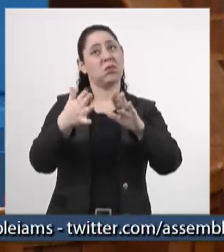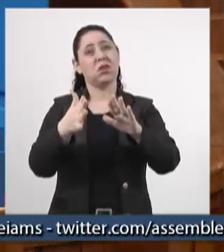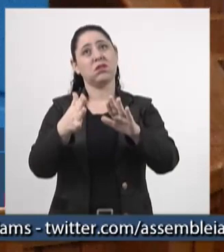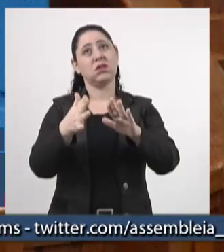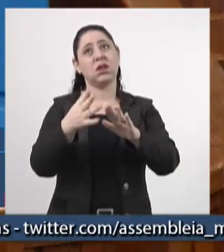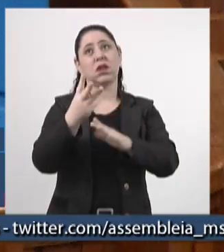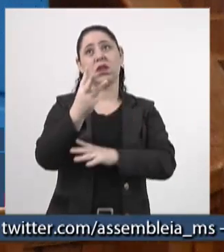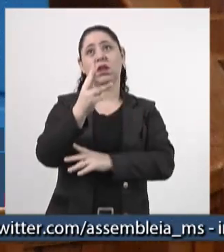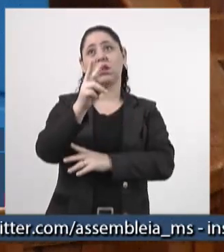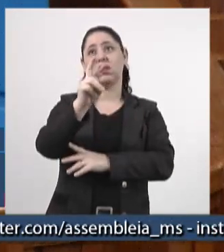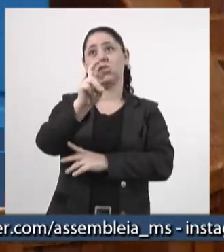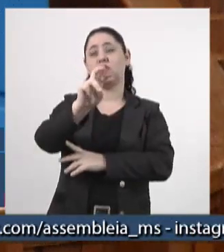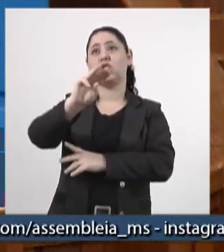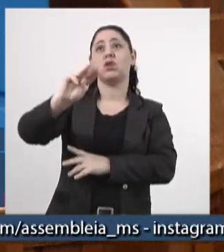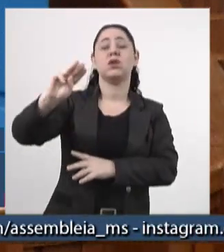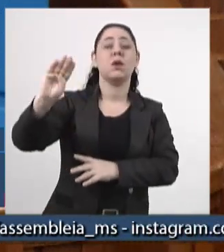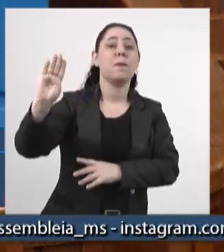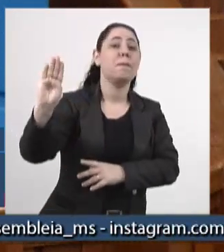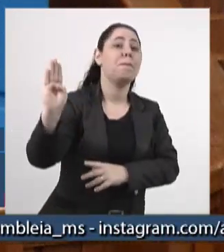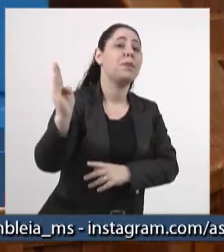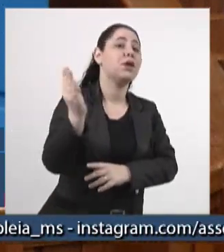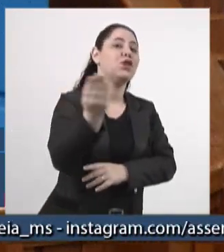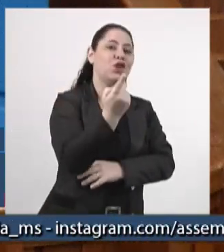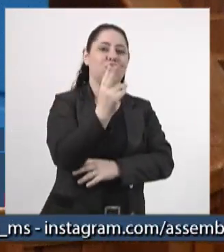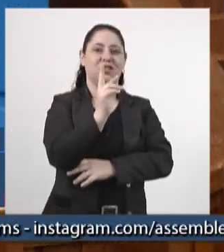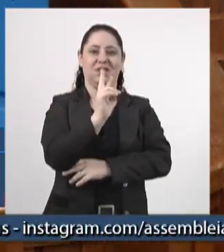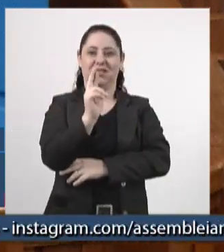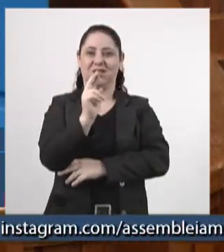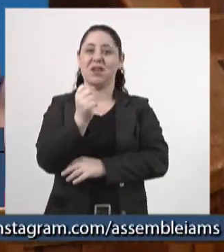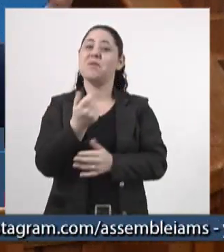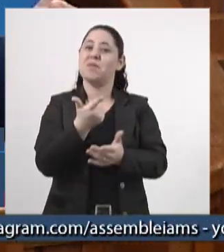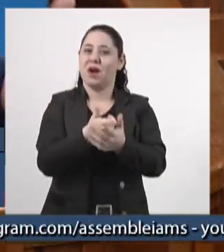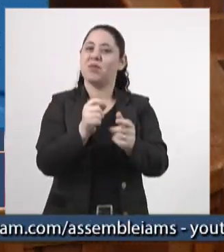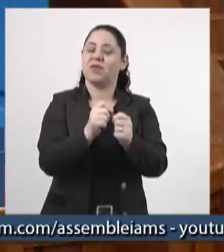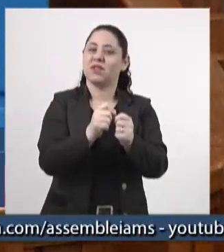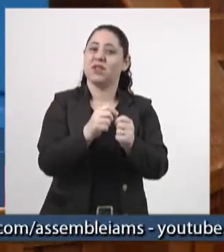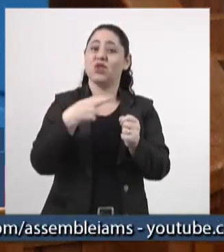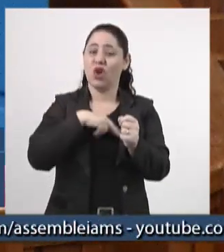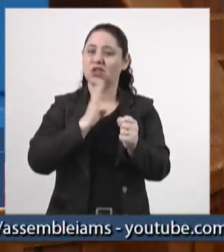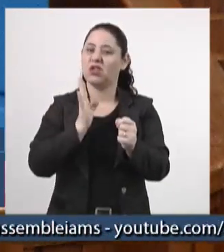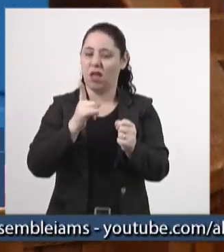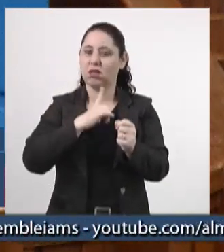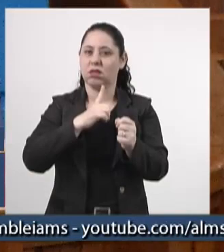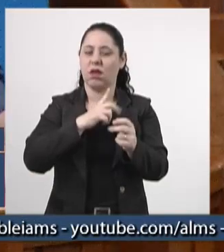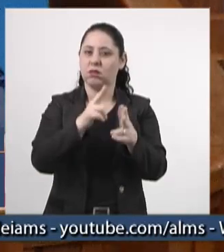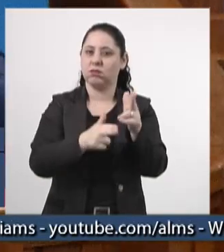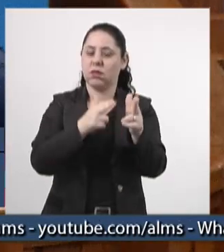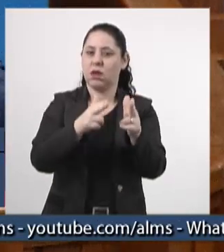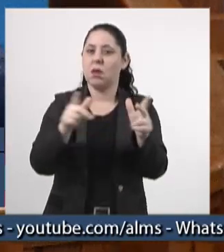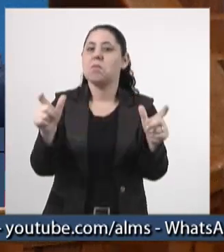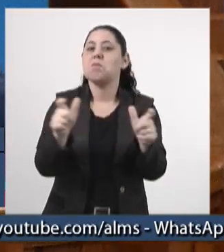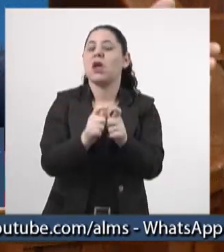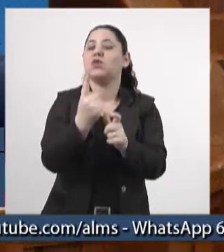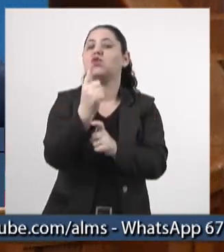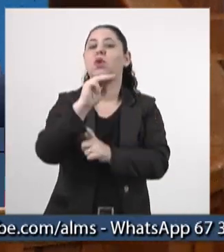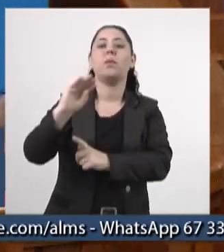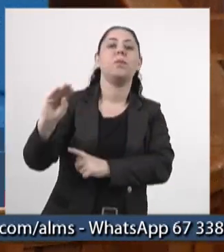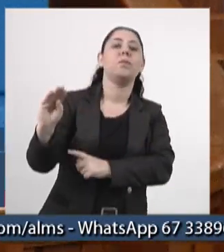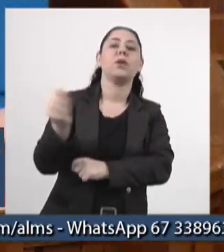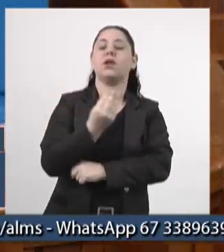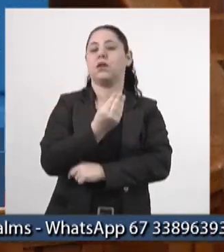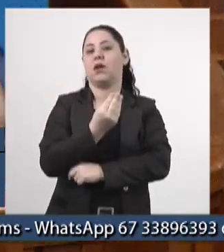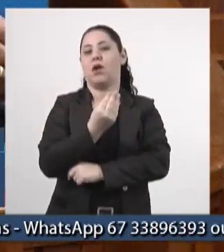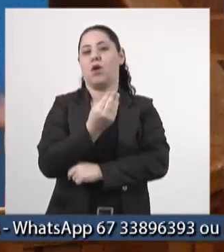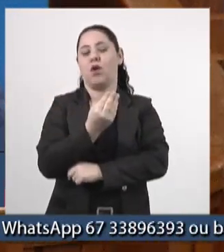35 bilhões de reais. Enquanto nós temos uma ferrovia que com menos de 1 bilhão de reais